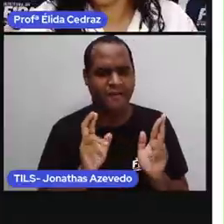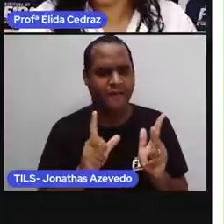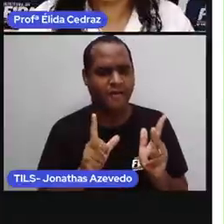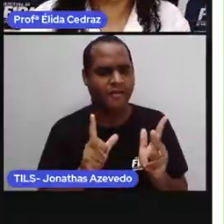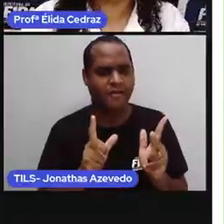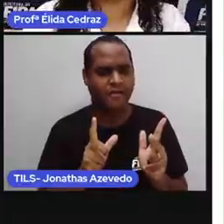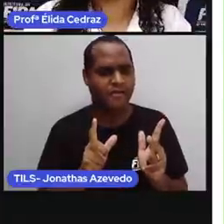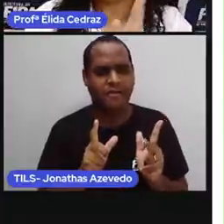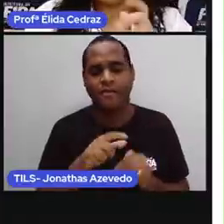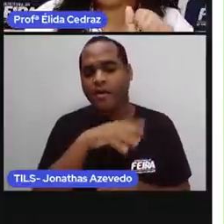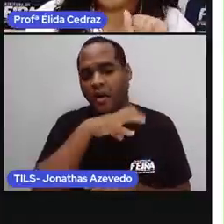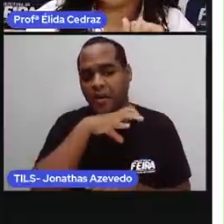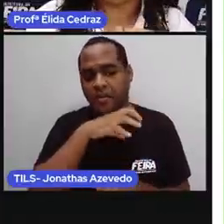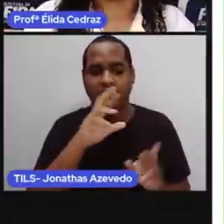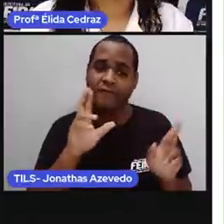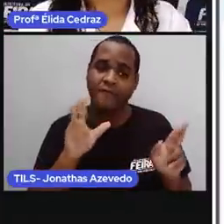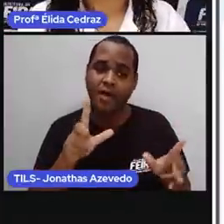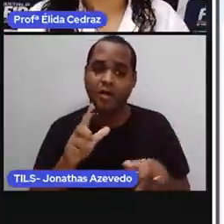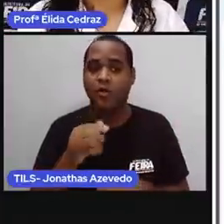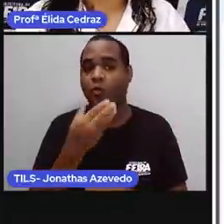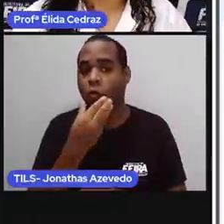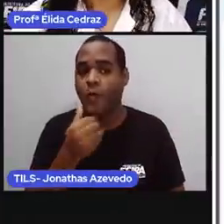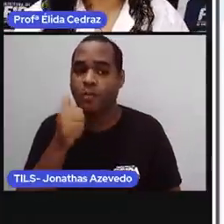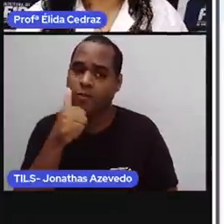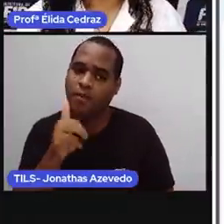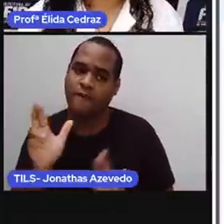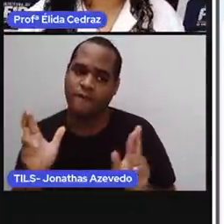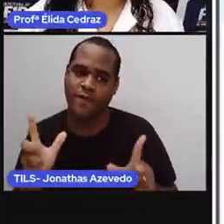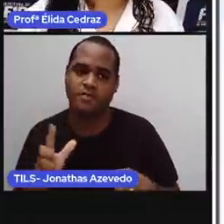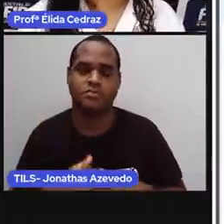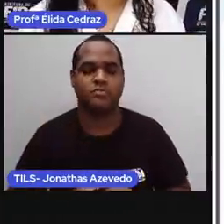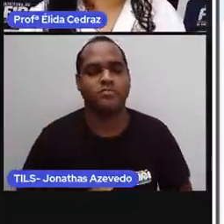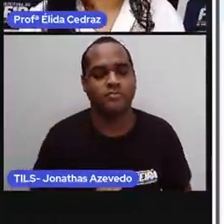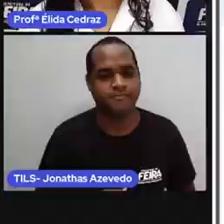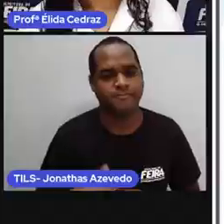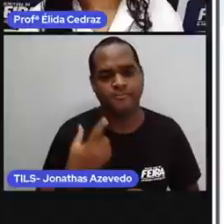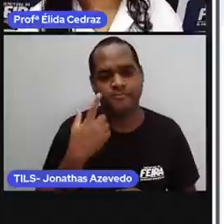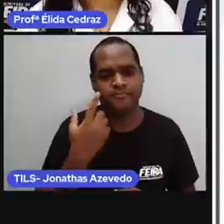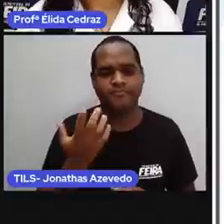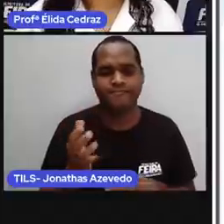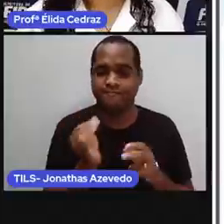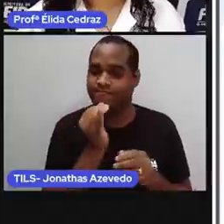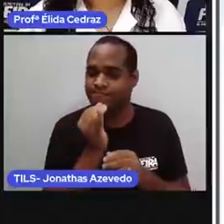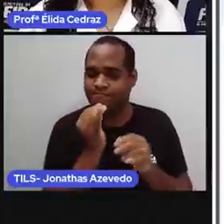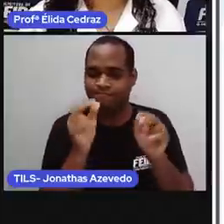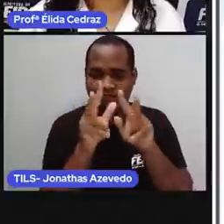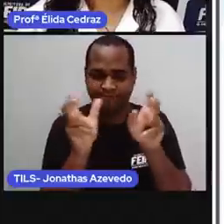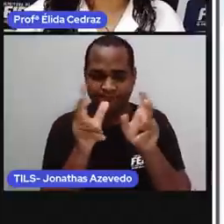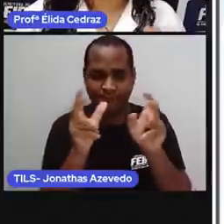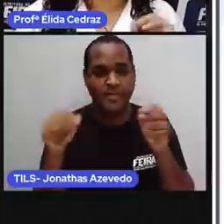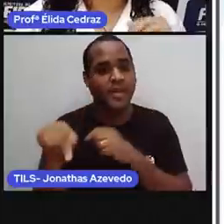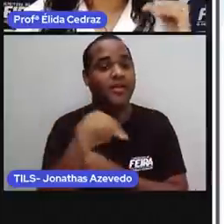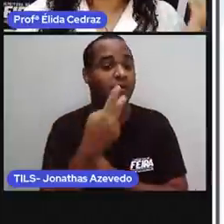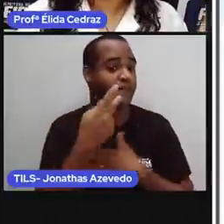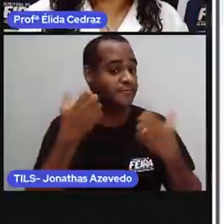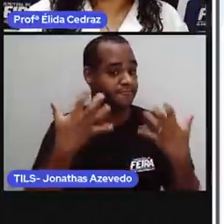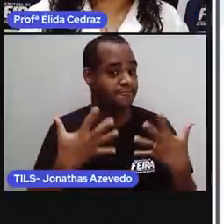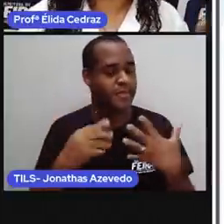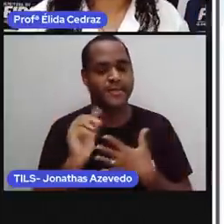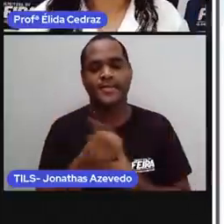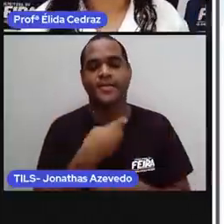vai lá e faz. Vamos lá. E hoje, como o tema diz, nós vamos estudar os animais